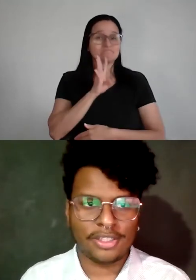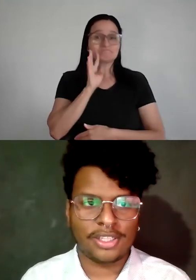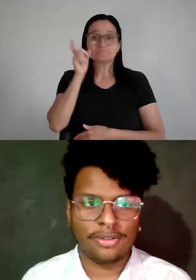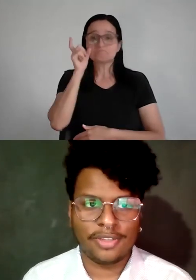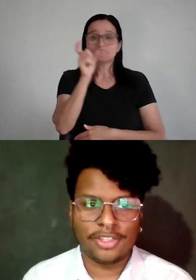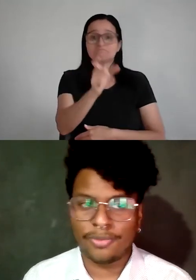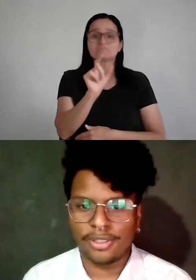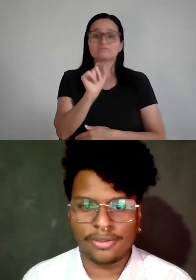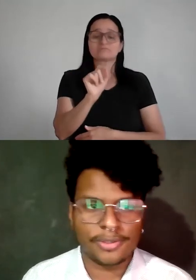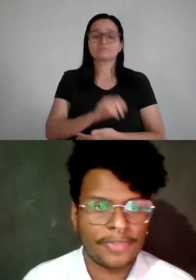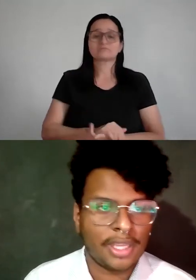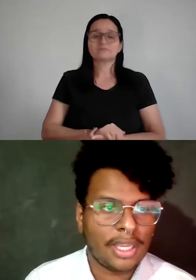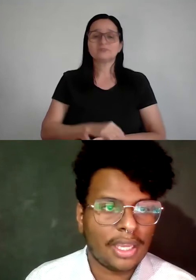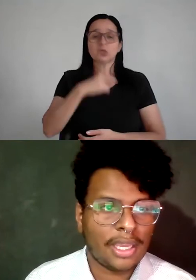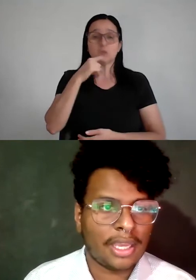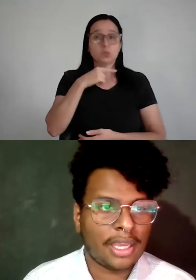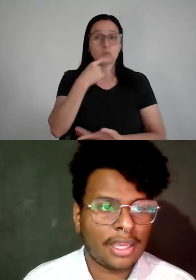também, acho que é a dúvida de muitos.